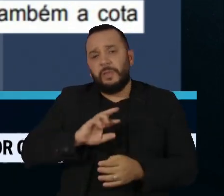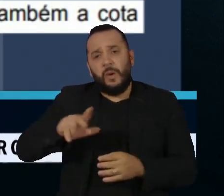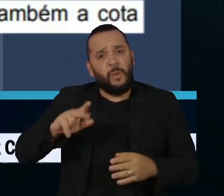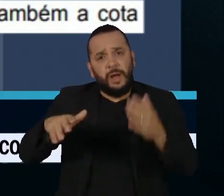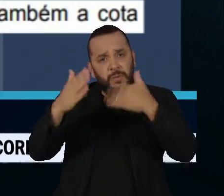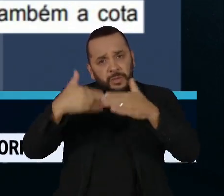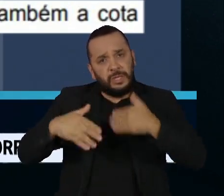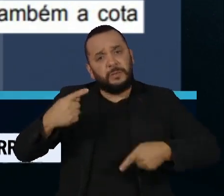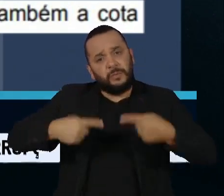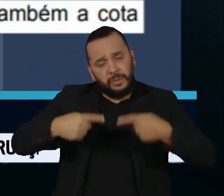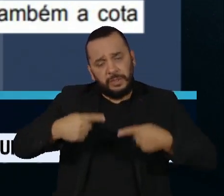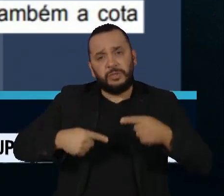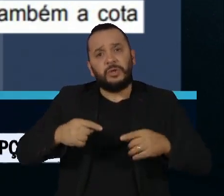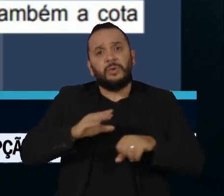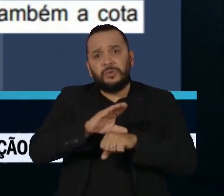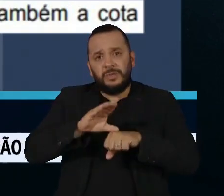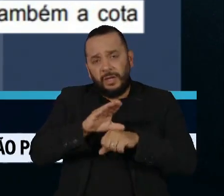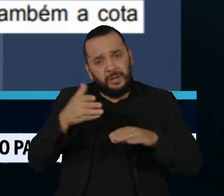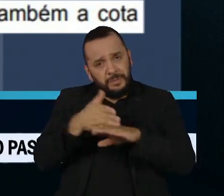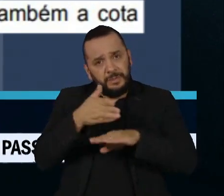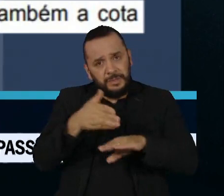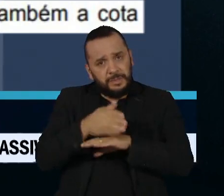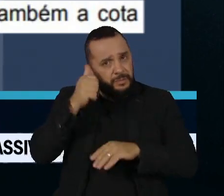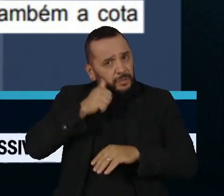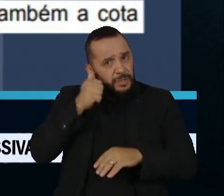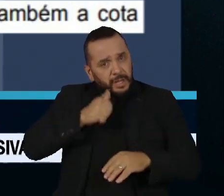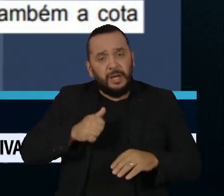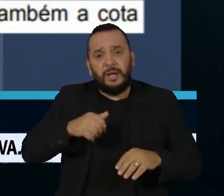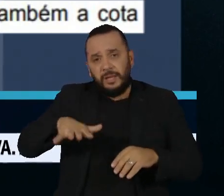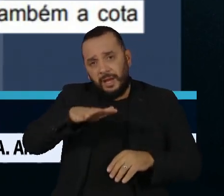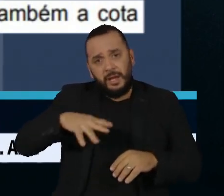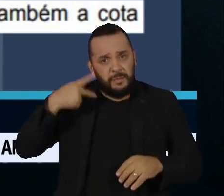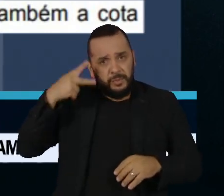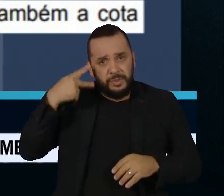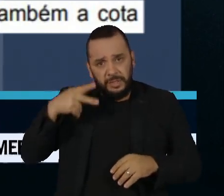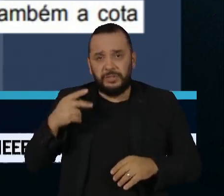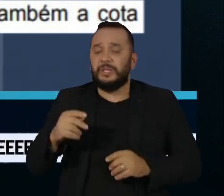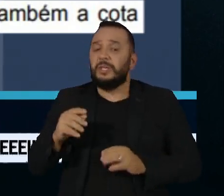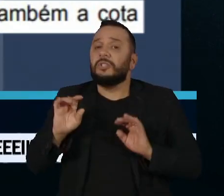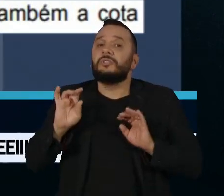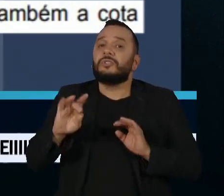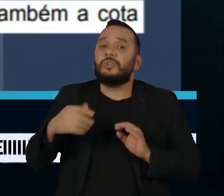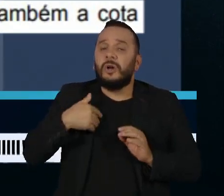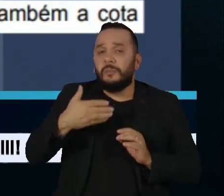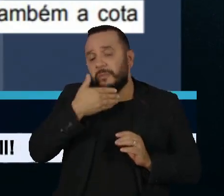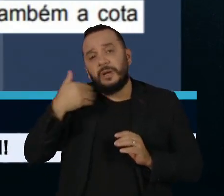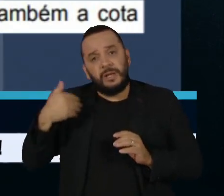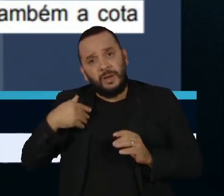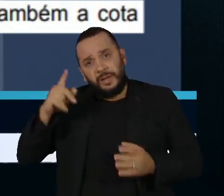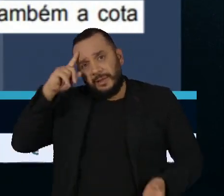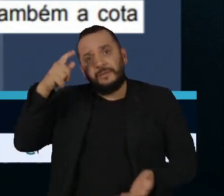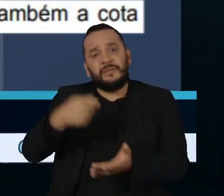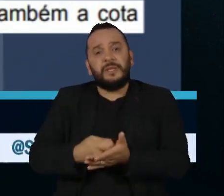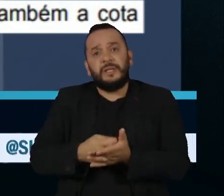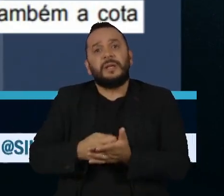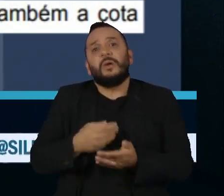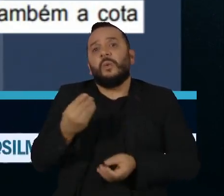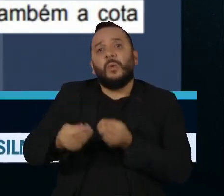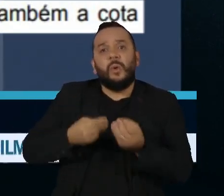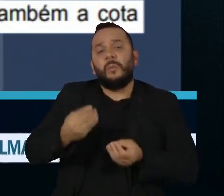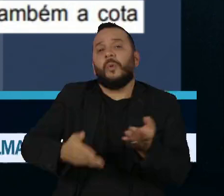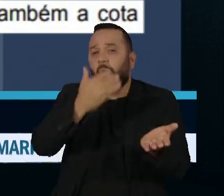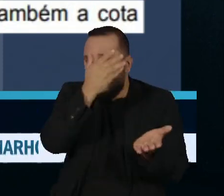participação feminina na política, posto que só houve uma melhor definição do marco temporal para a